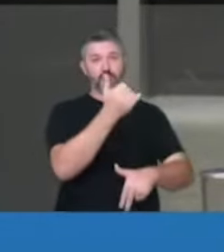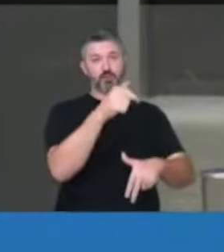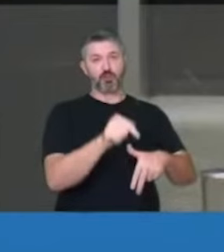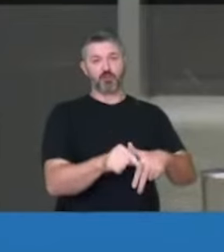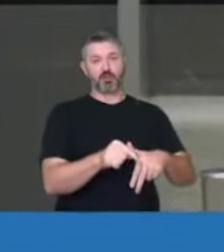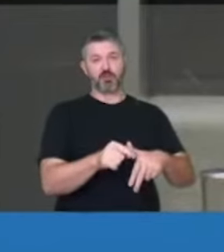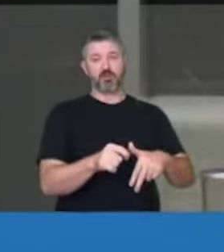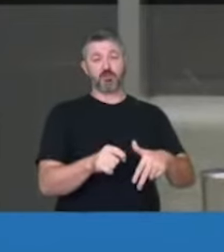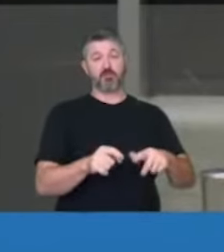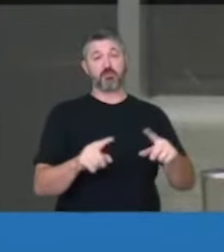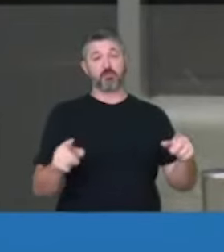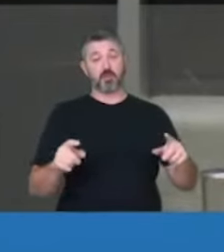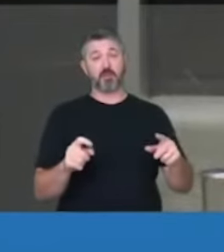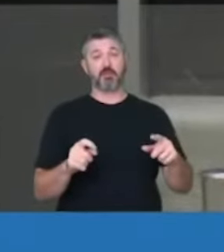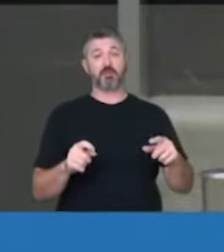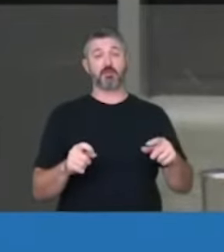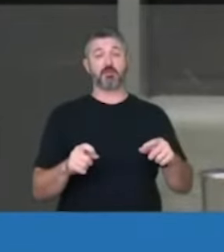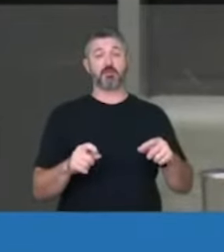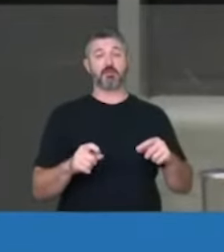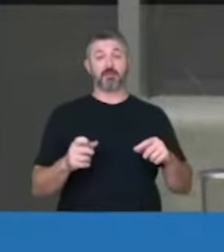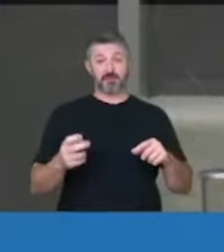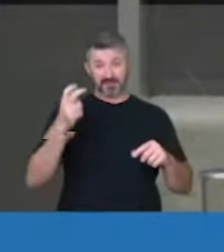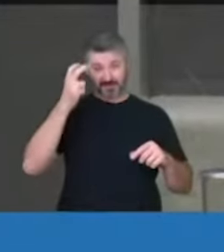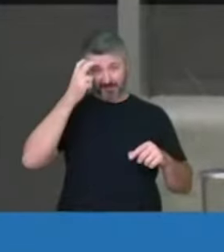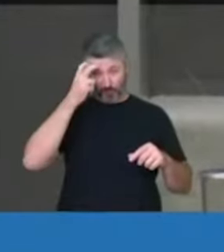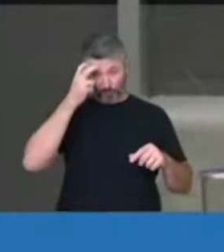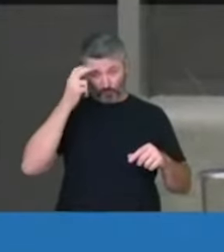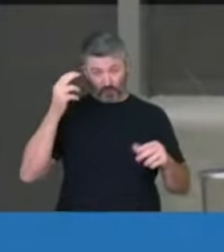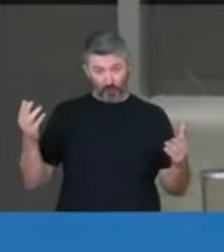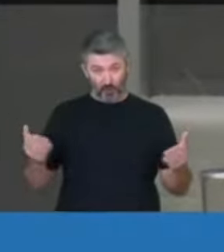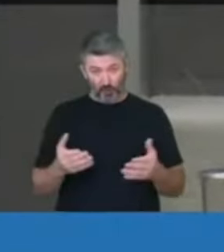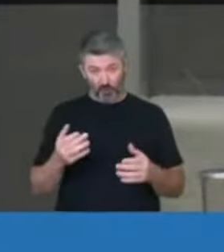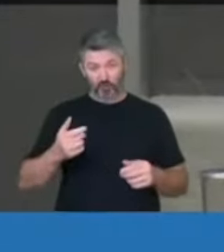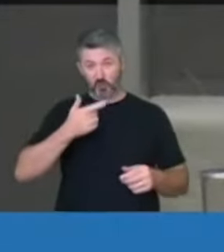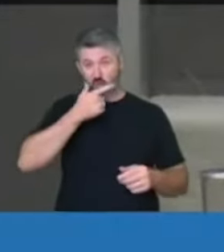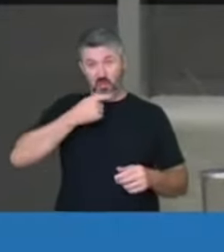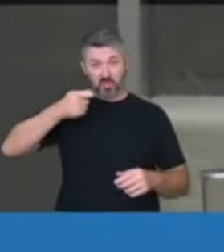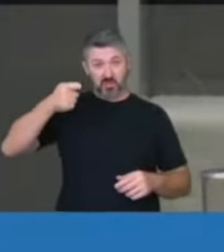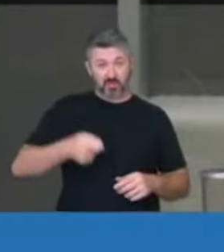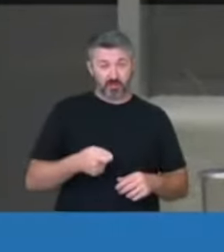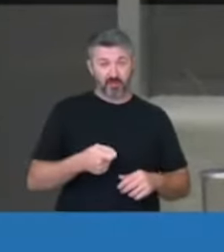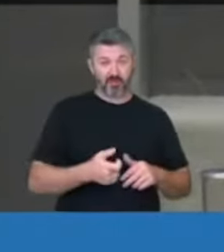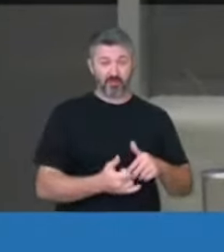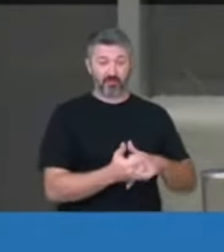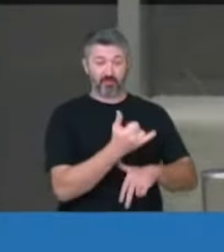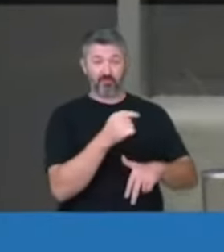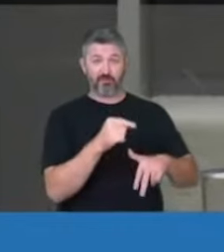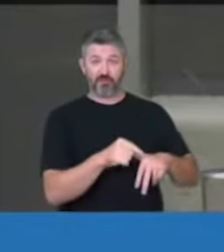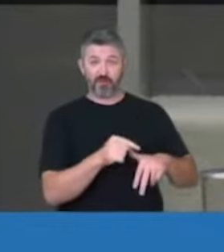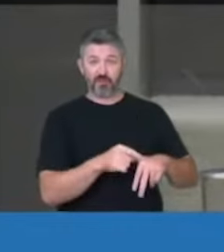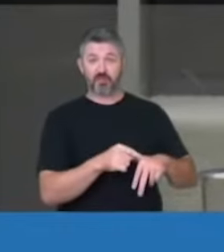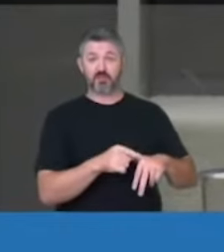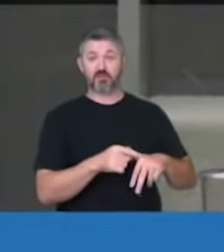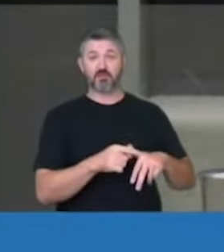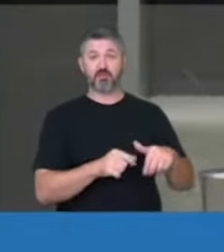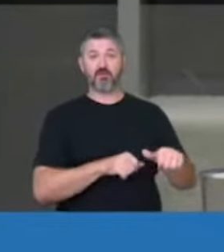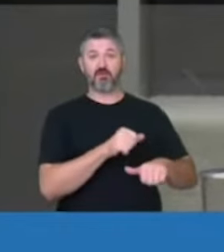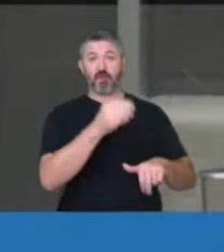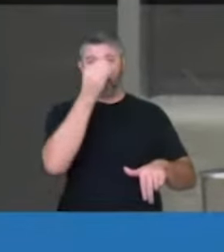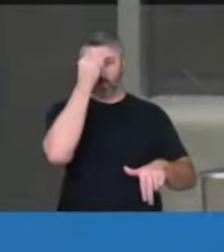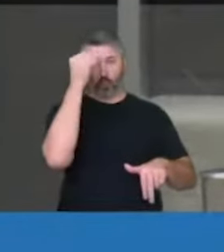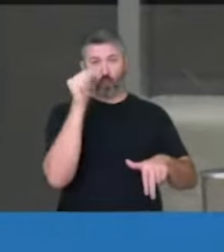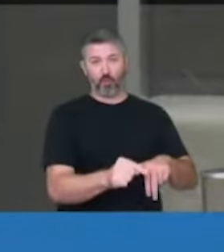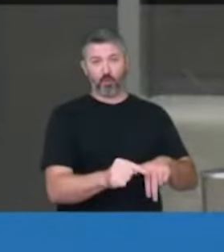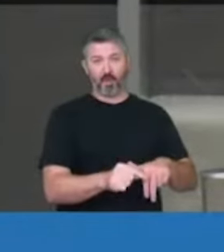E muitas vezes, nessa cultura predominante, patriarcal, a vítima se torna a culpada,